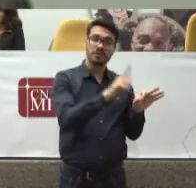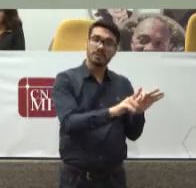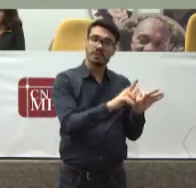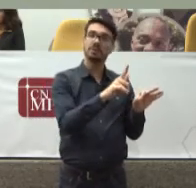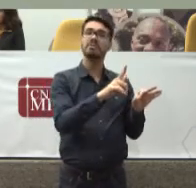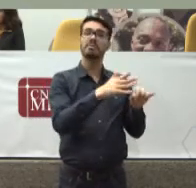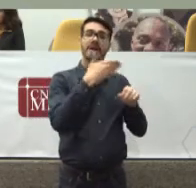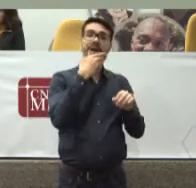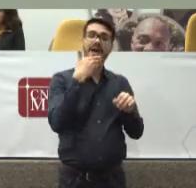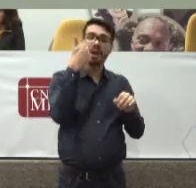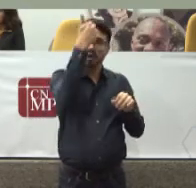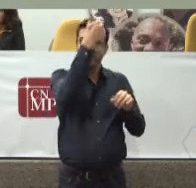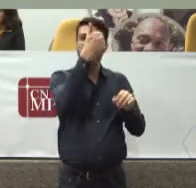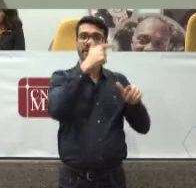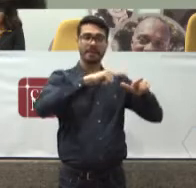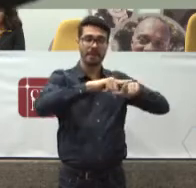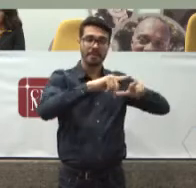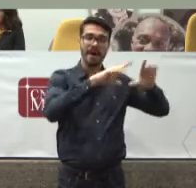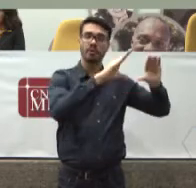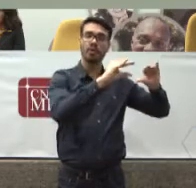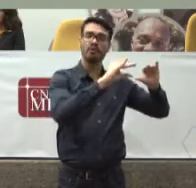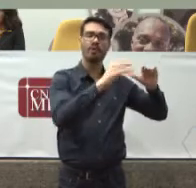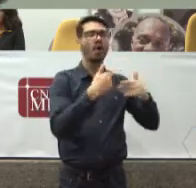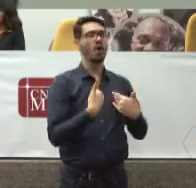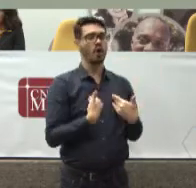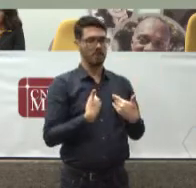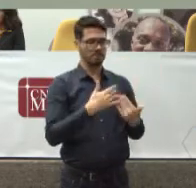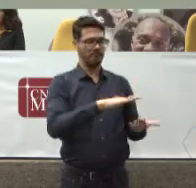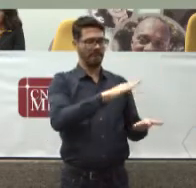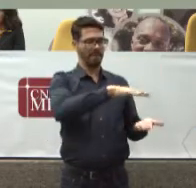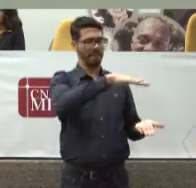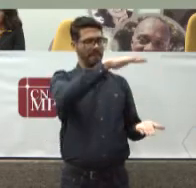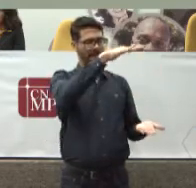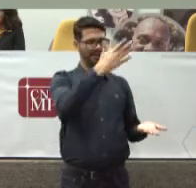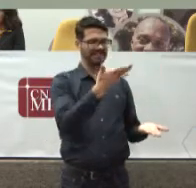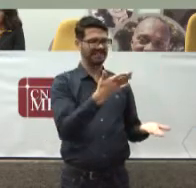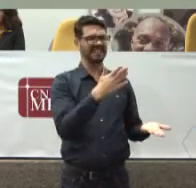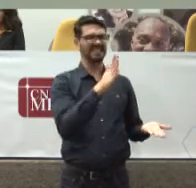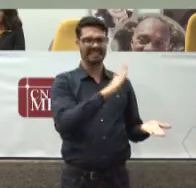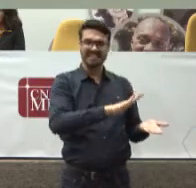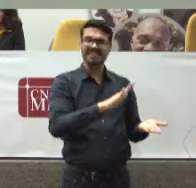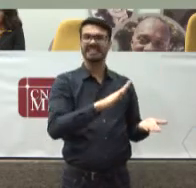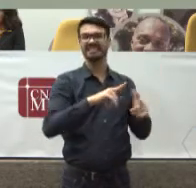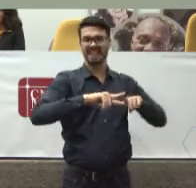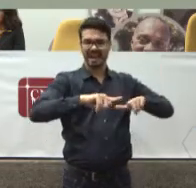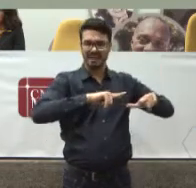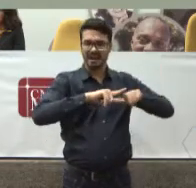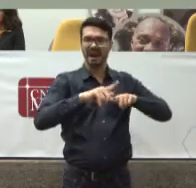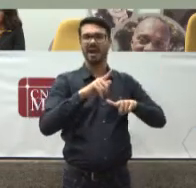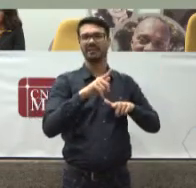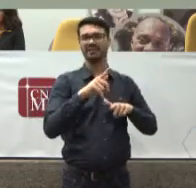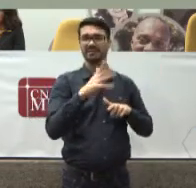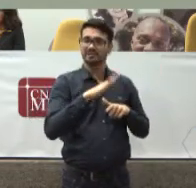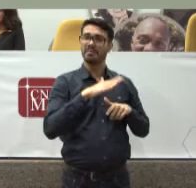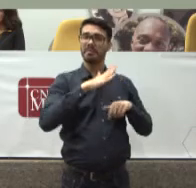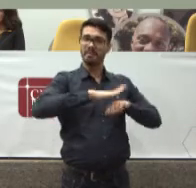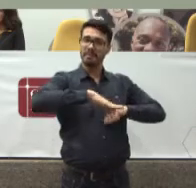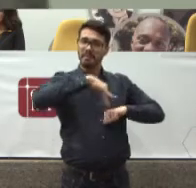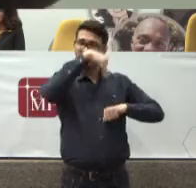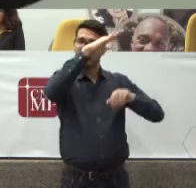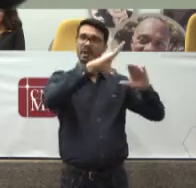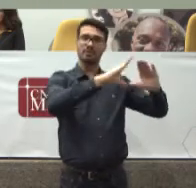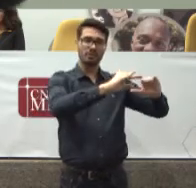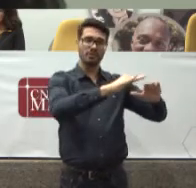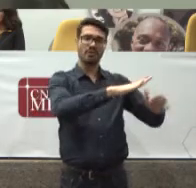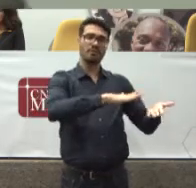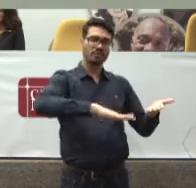Para que o juiz Consiga enfrentar Aquela pilha Que ele tem que despachar Diariamente Com um pouco mais De conforto Na área de saúde